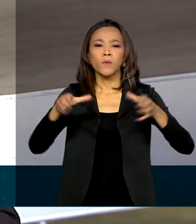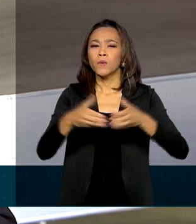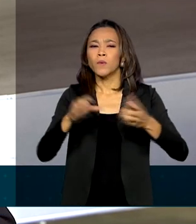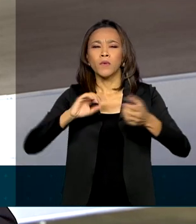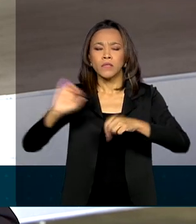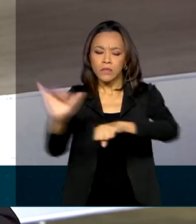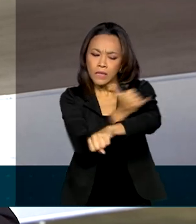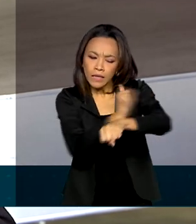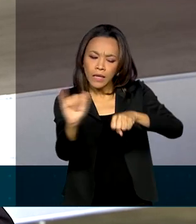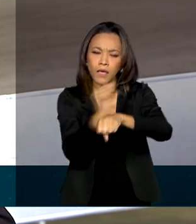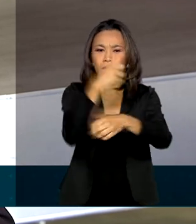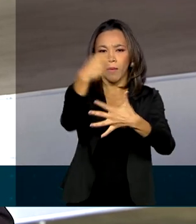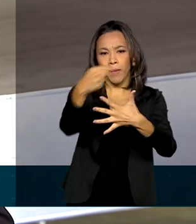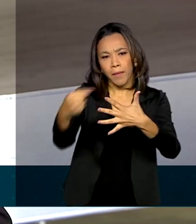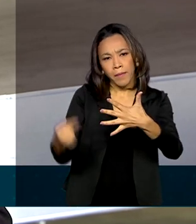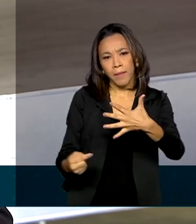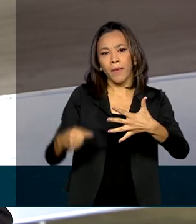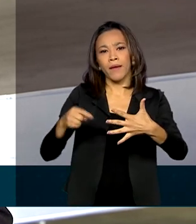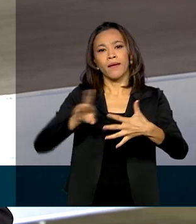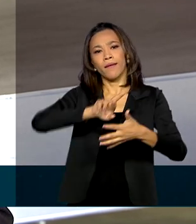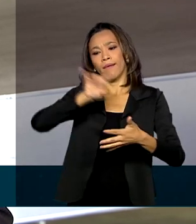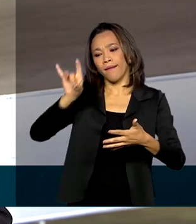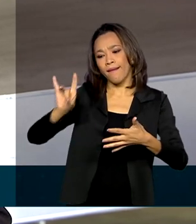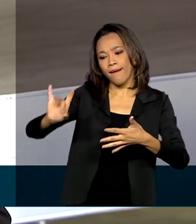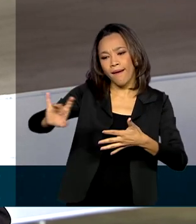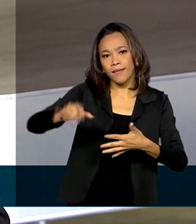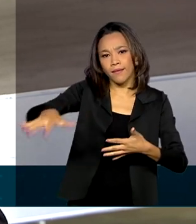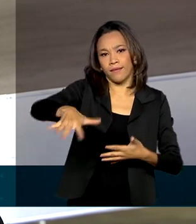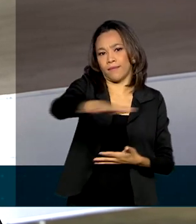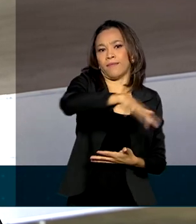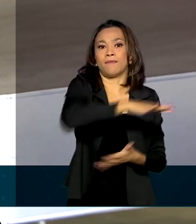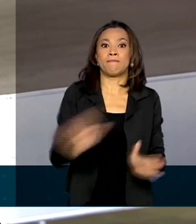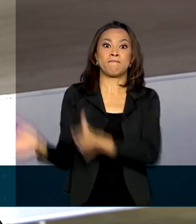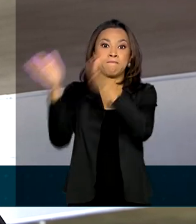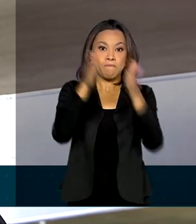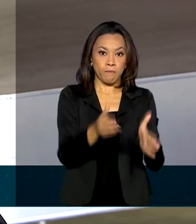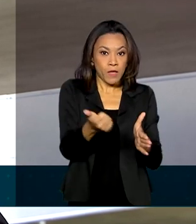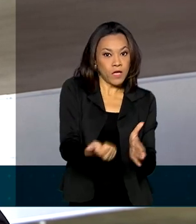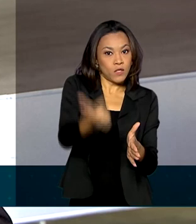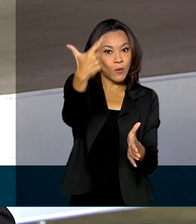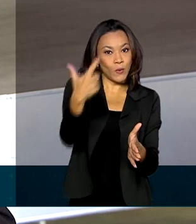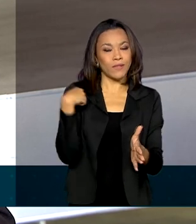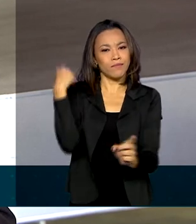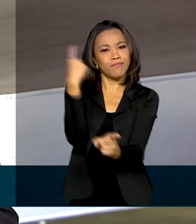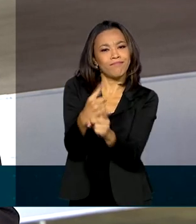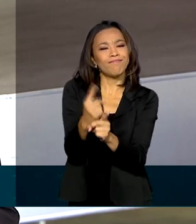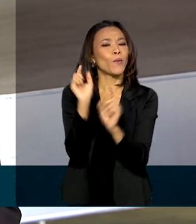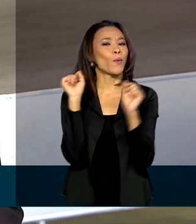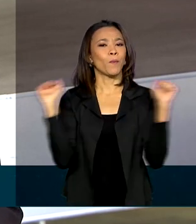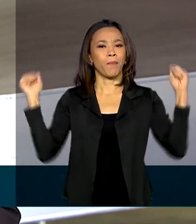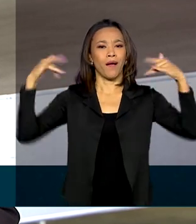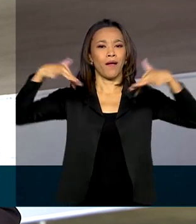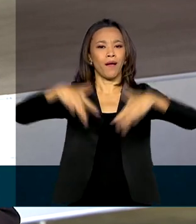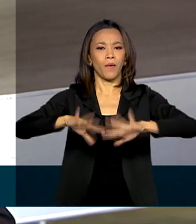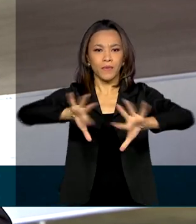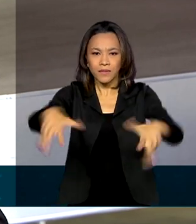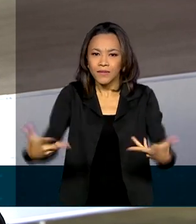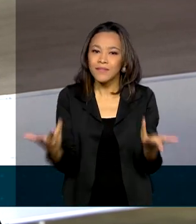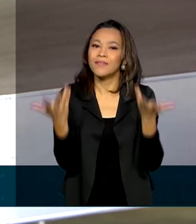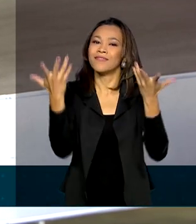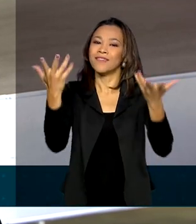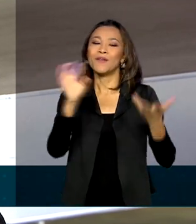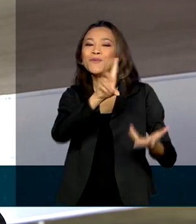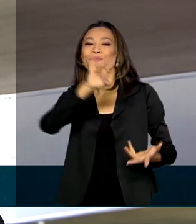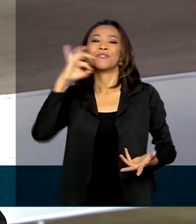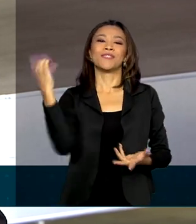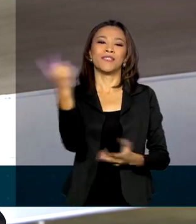do governo federal em cada área. E logo mais ao meio-dia está marcada aqui no Palácio do Planalto uma cerimônia em comemoração ao dia da